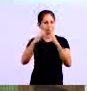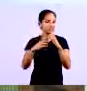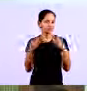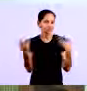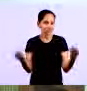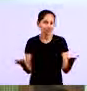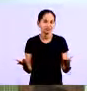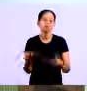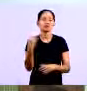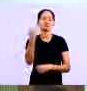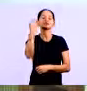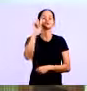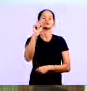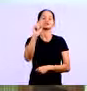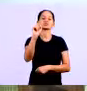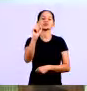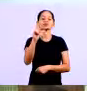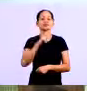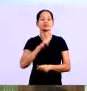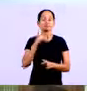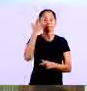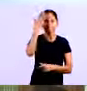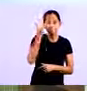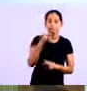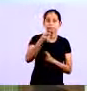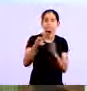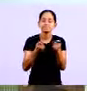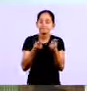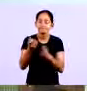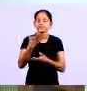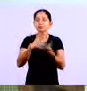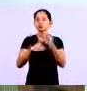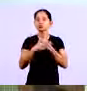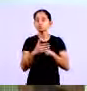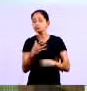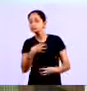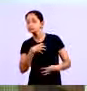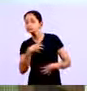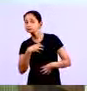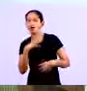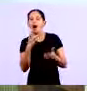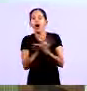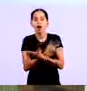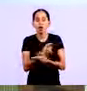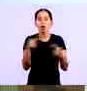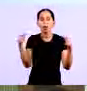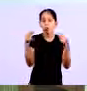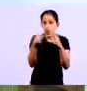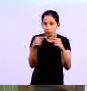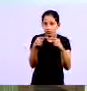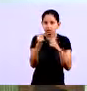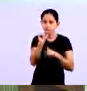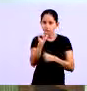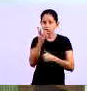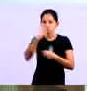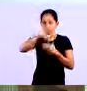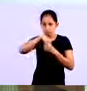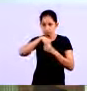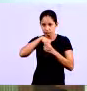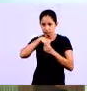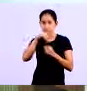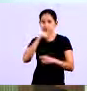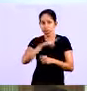você tenha esses controles para que você saiba que aquela ação que você está tomando ela é compatível com o seu capital de giro tá?